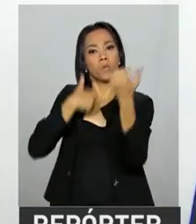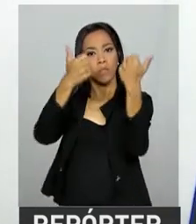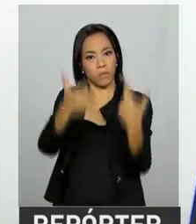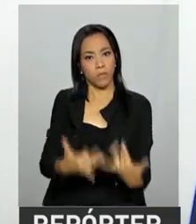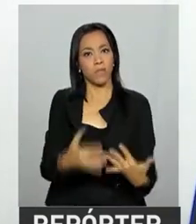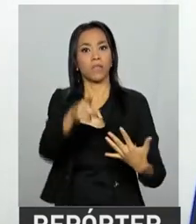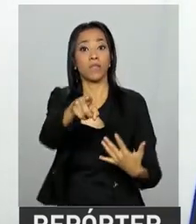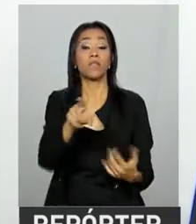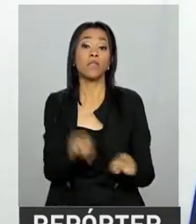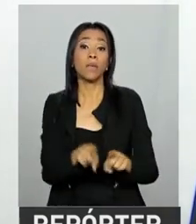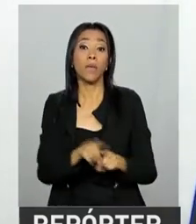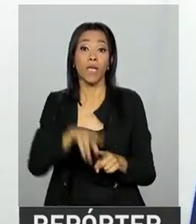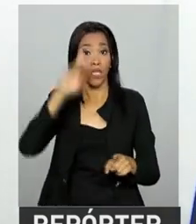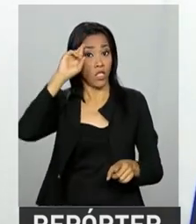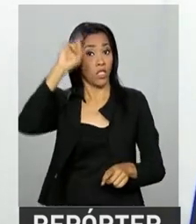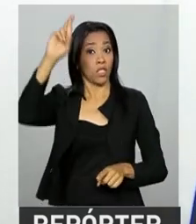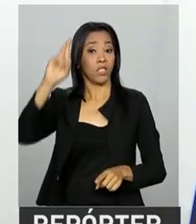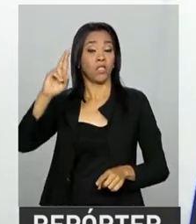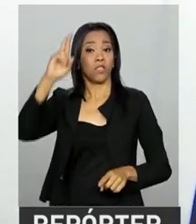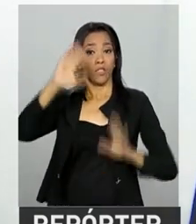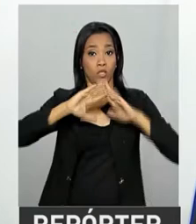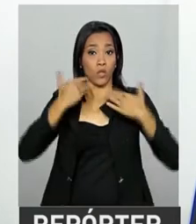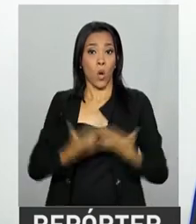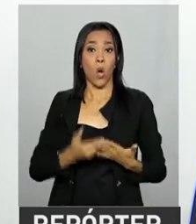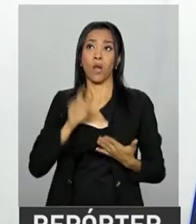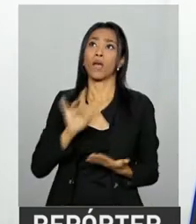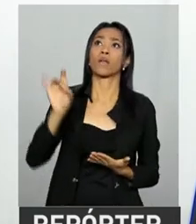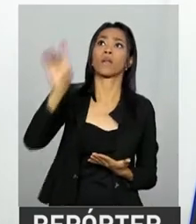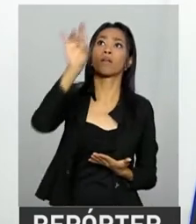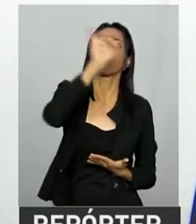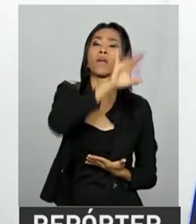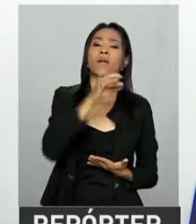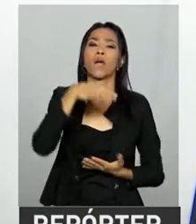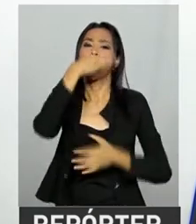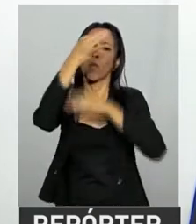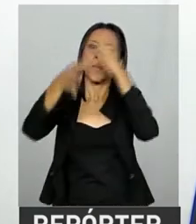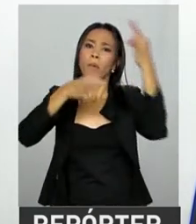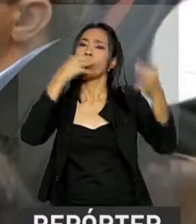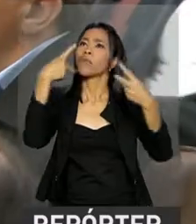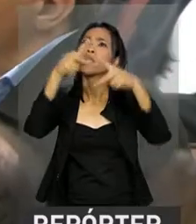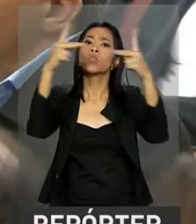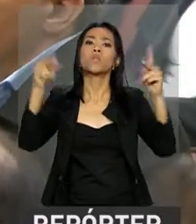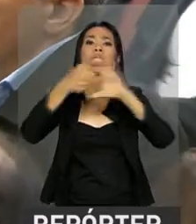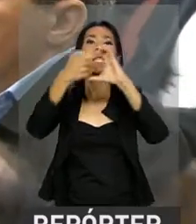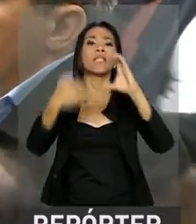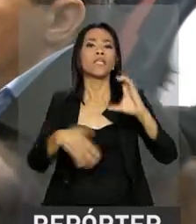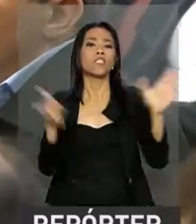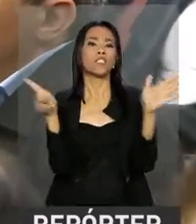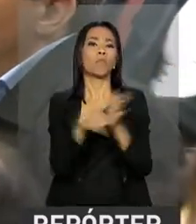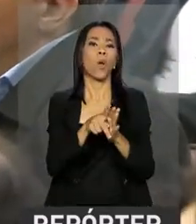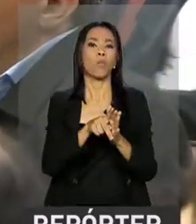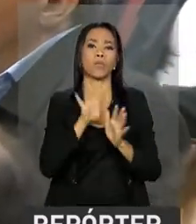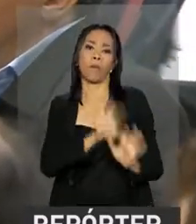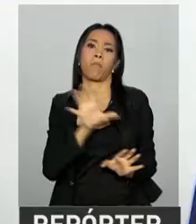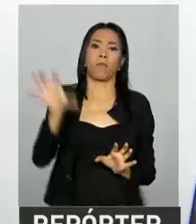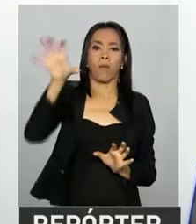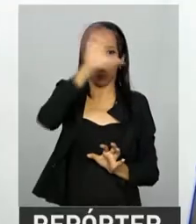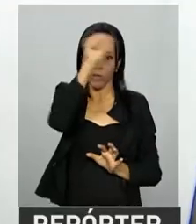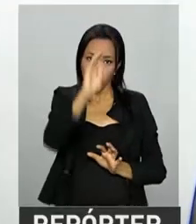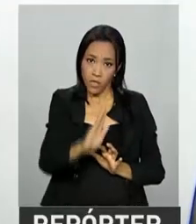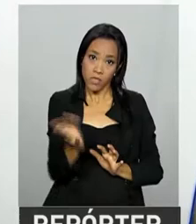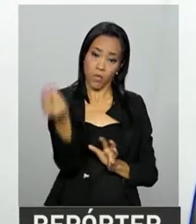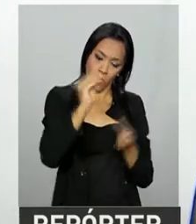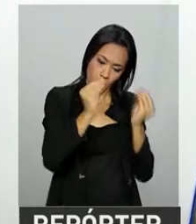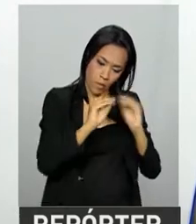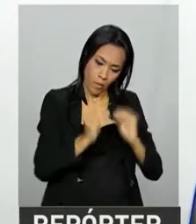espaço para que gestores locais definam parte dos conteúdos com base nas características regionais e prever o